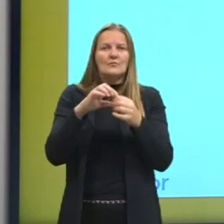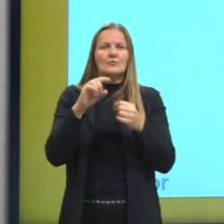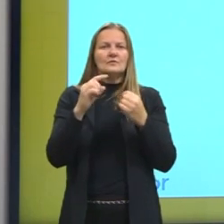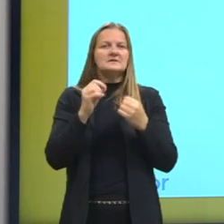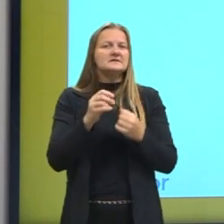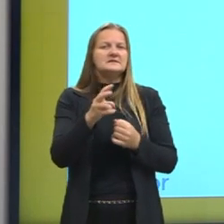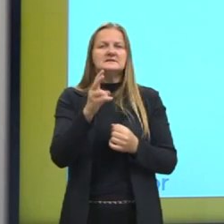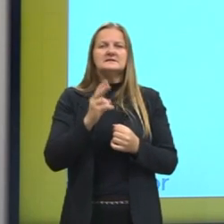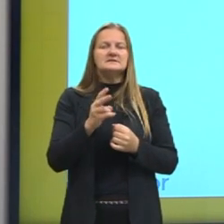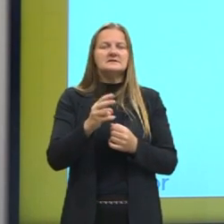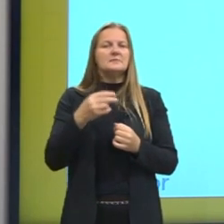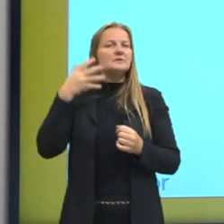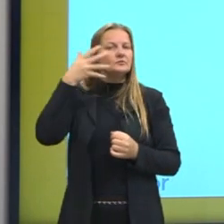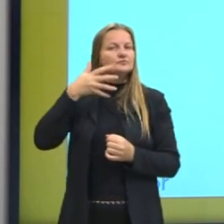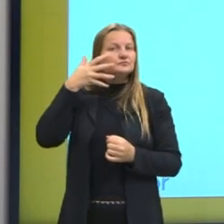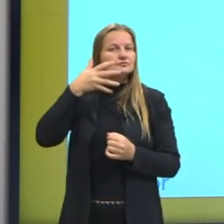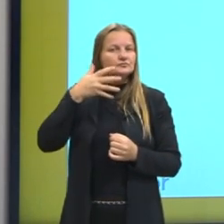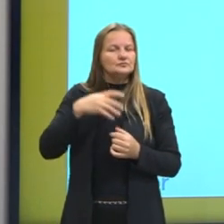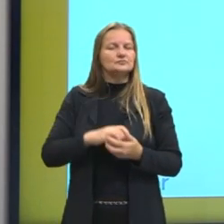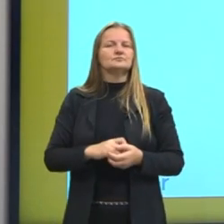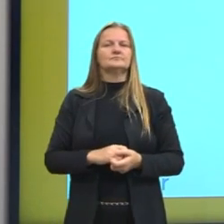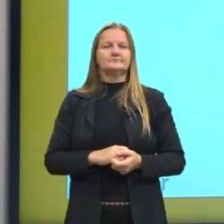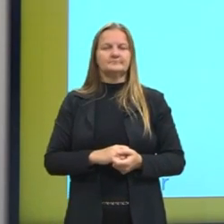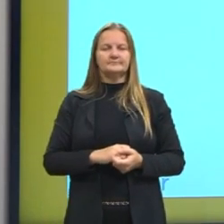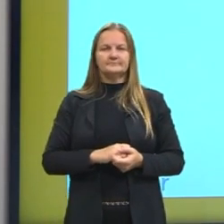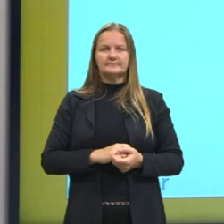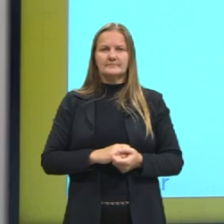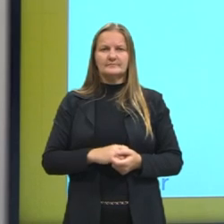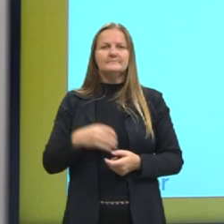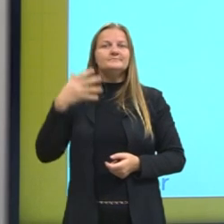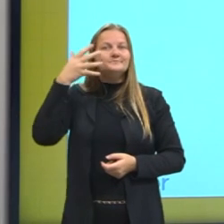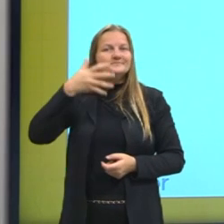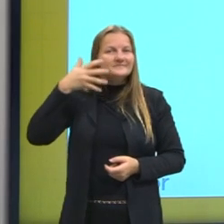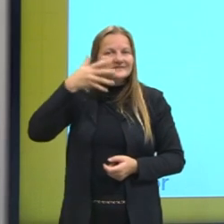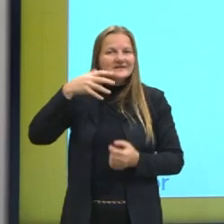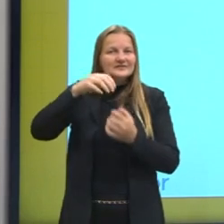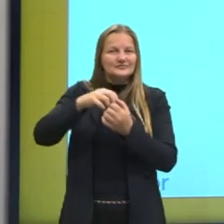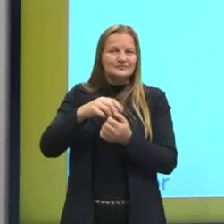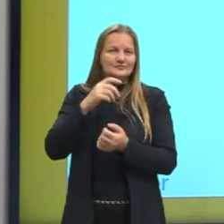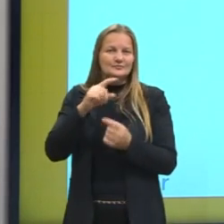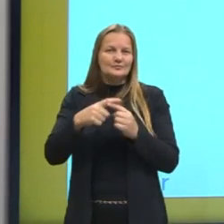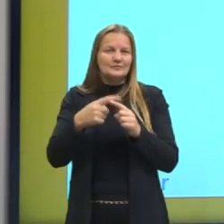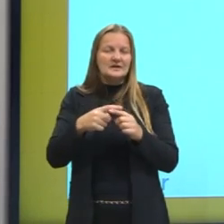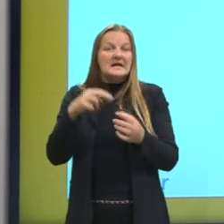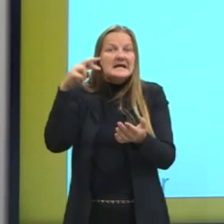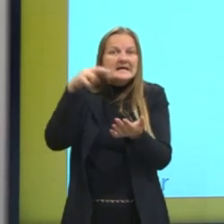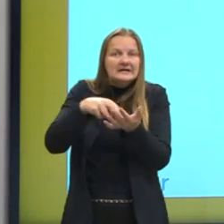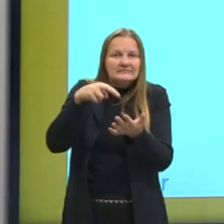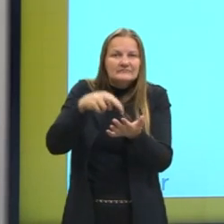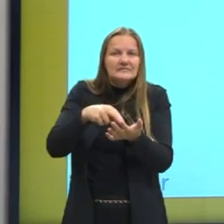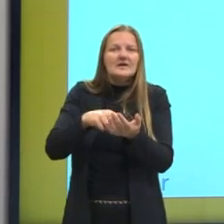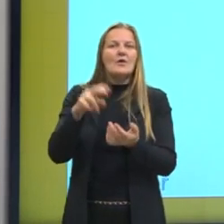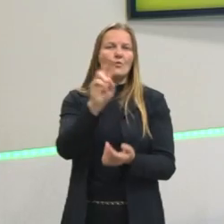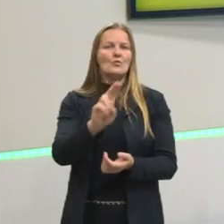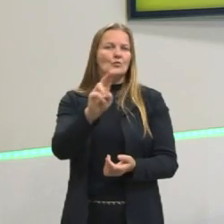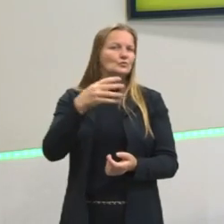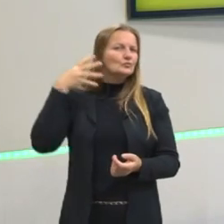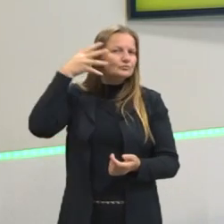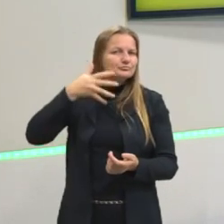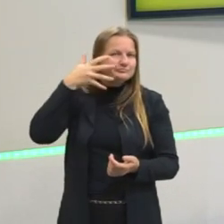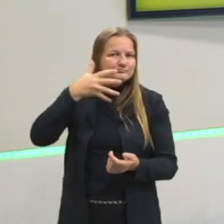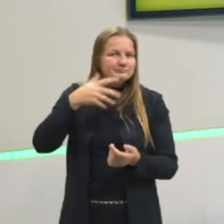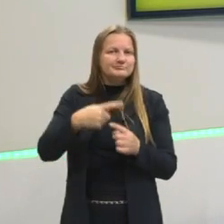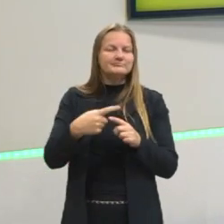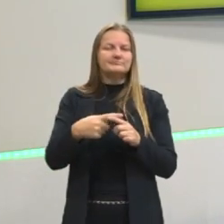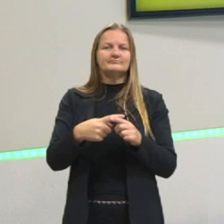a um discurso. E aqui, quando a gente fala em discurso, a gente está falando em situação real de uso. E por ser